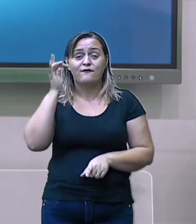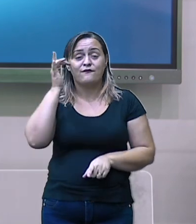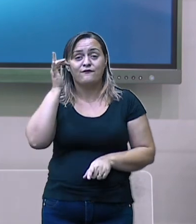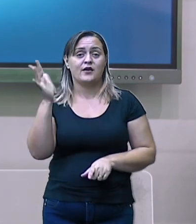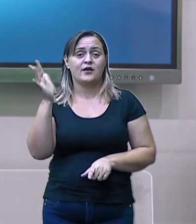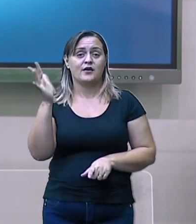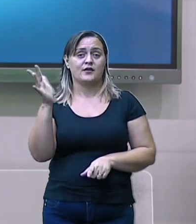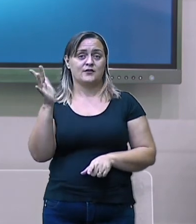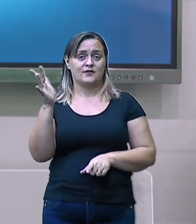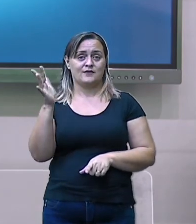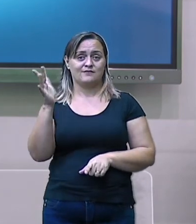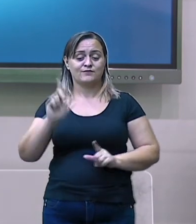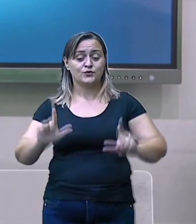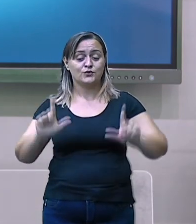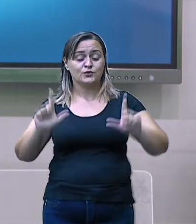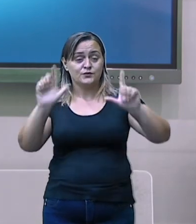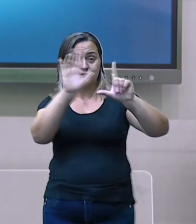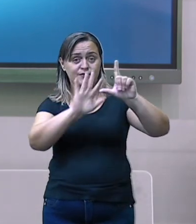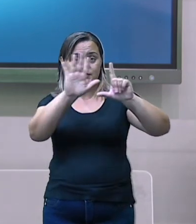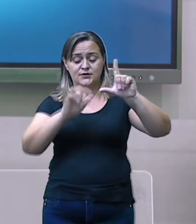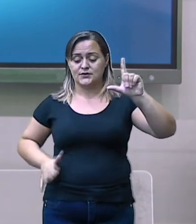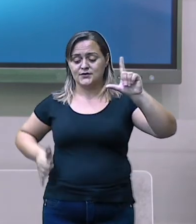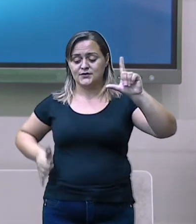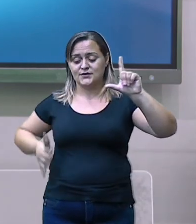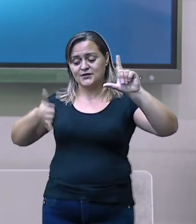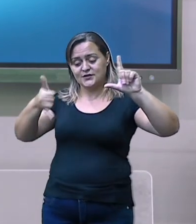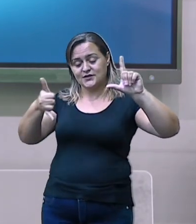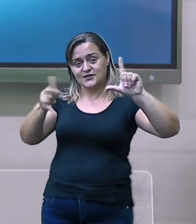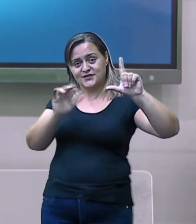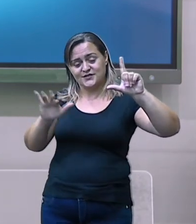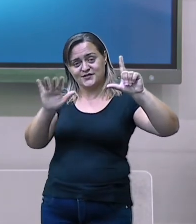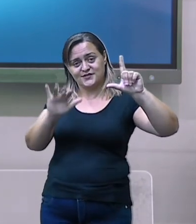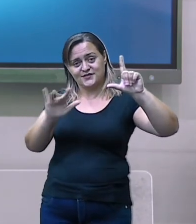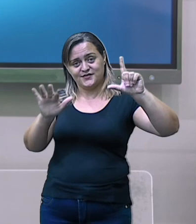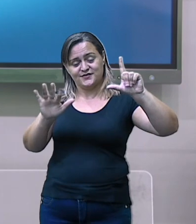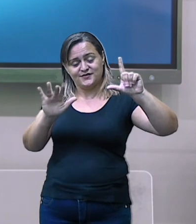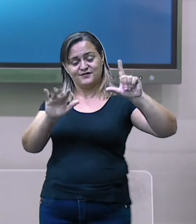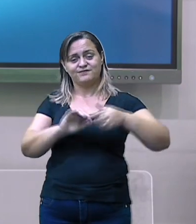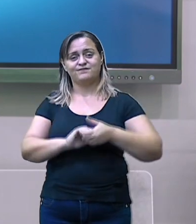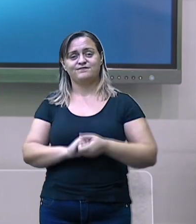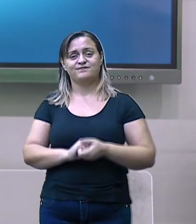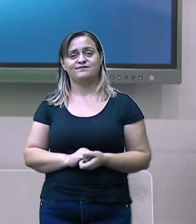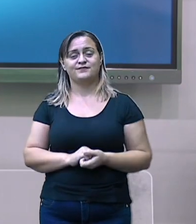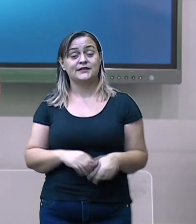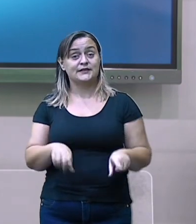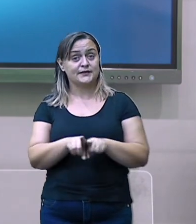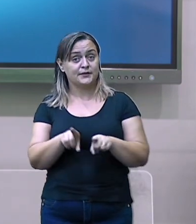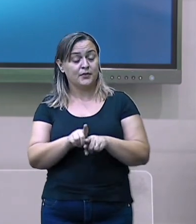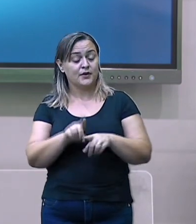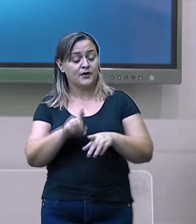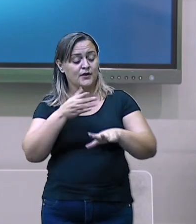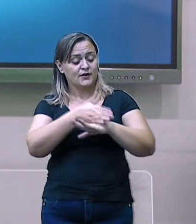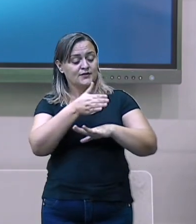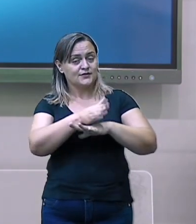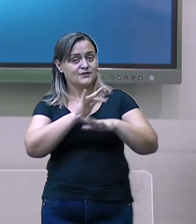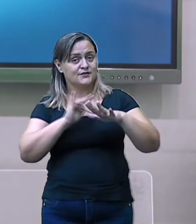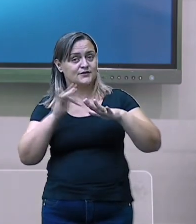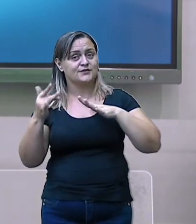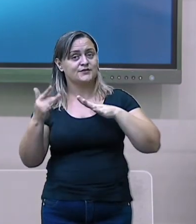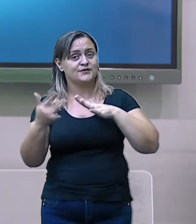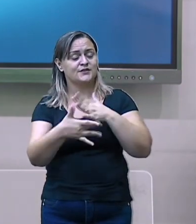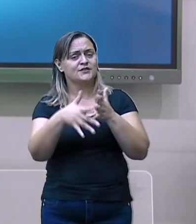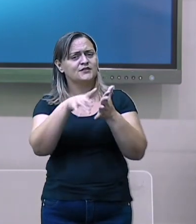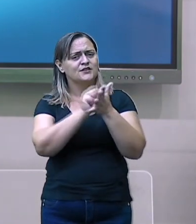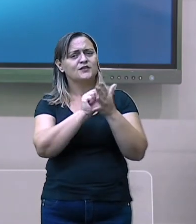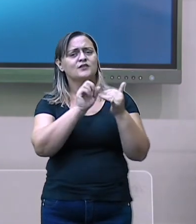do seu celular para a imagem que aparece aí no canto da tela. Acesse também as nossas redes sociais